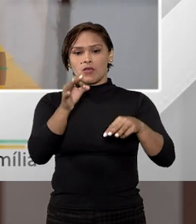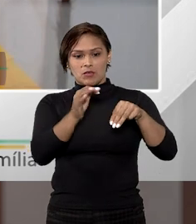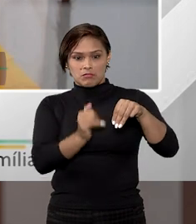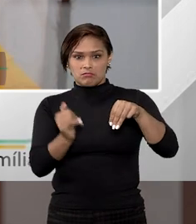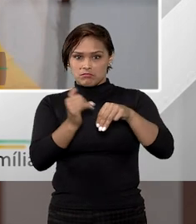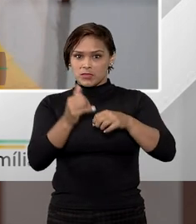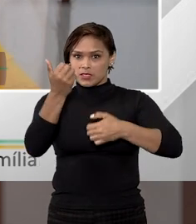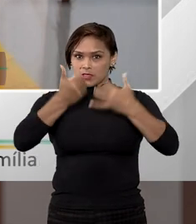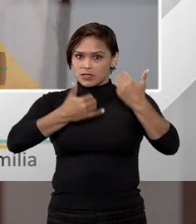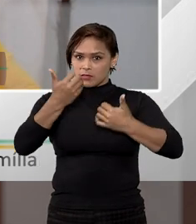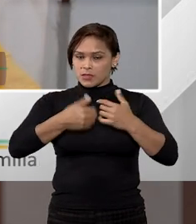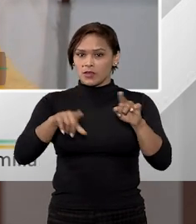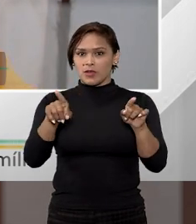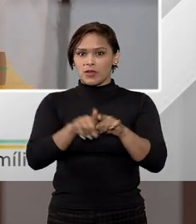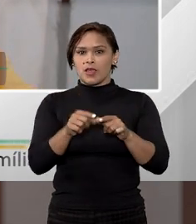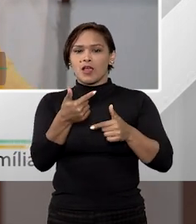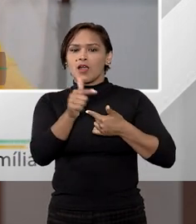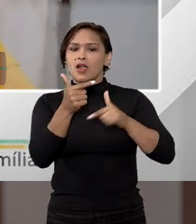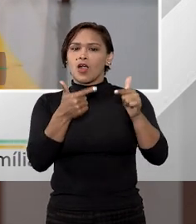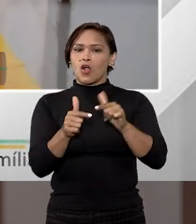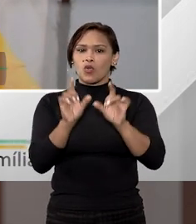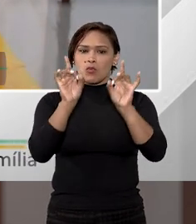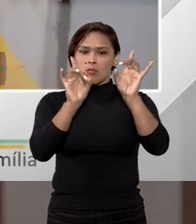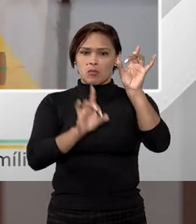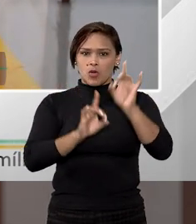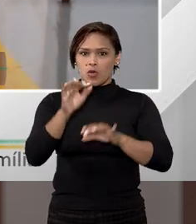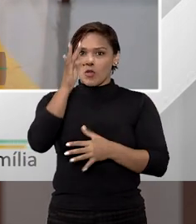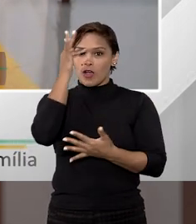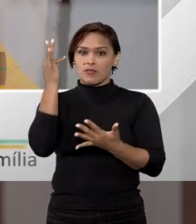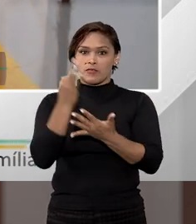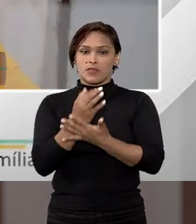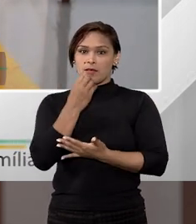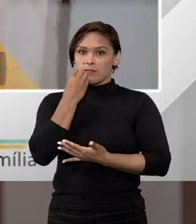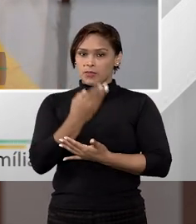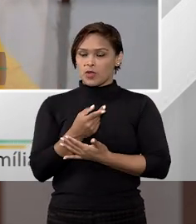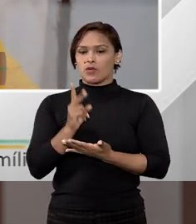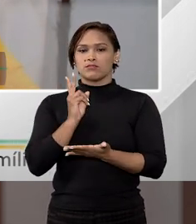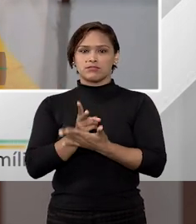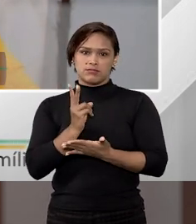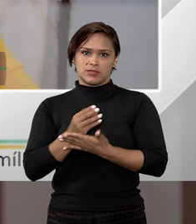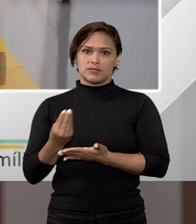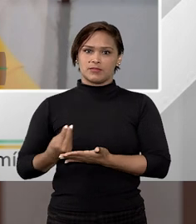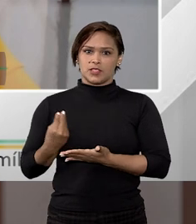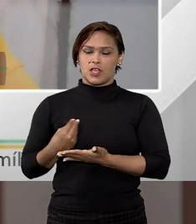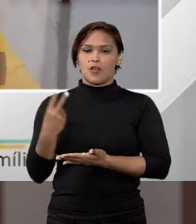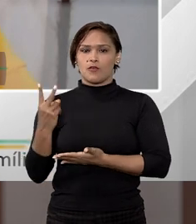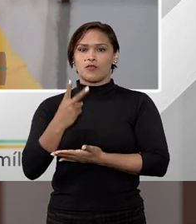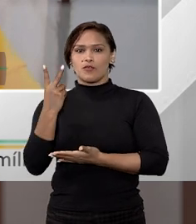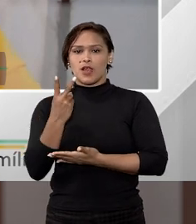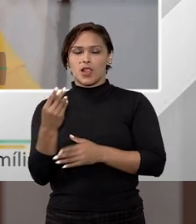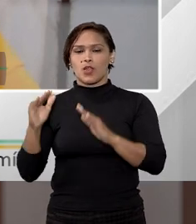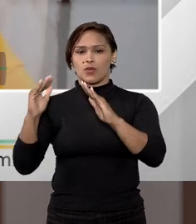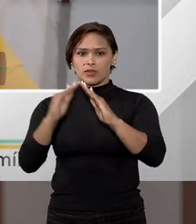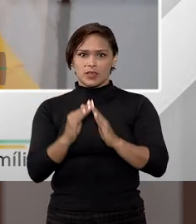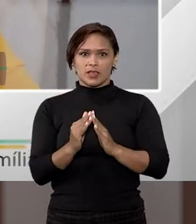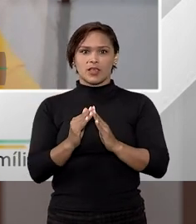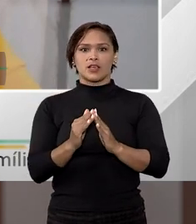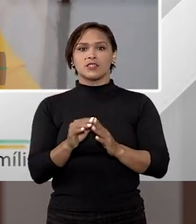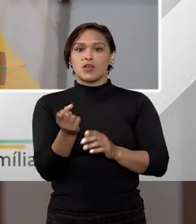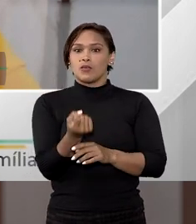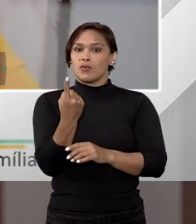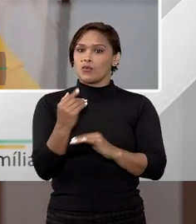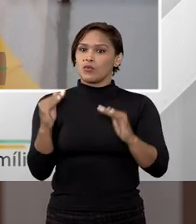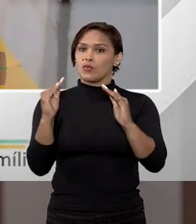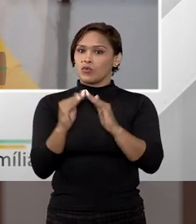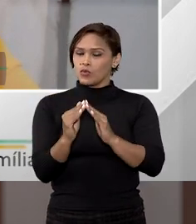deixou muito claro é que alguns elementos de boa fé estão ali presentes, como o valor do bem, ser um bem